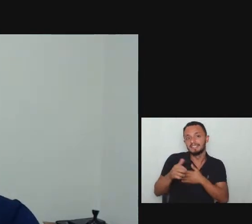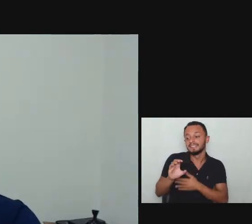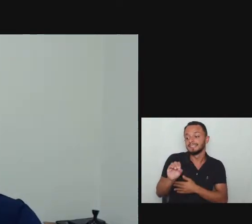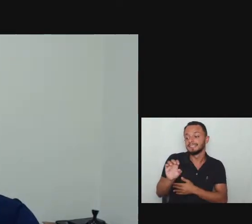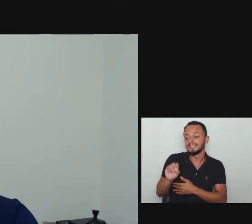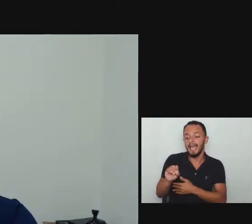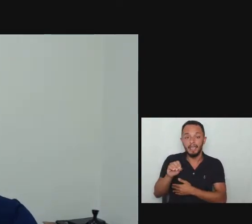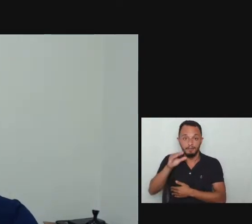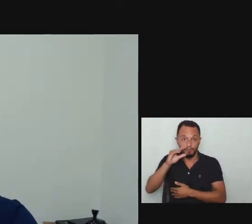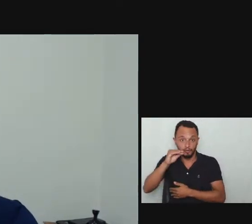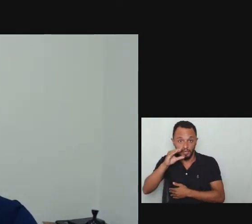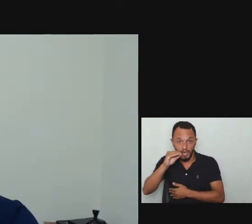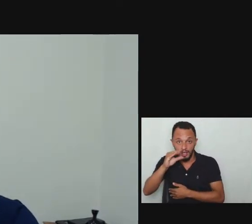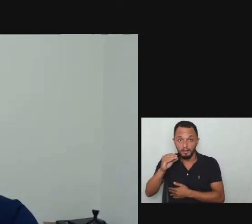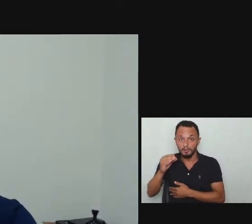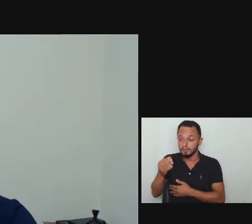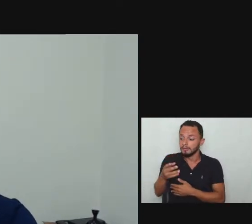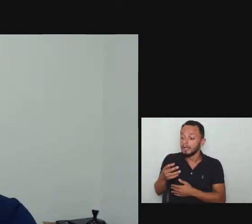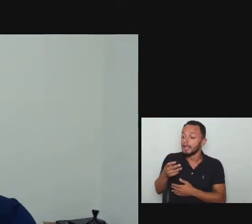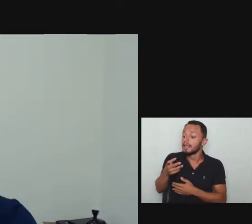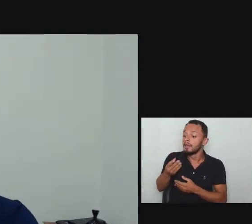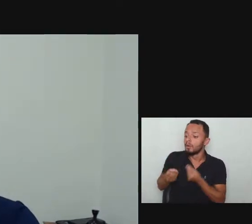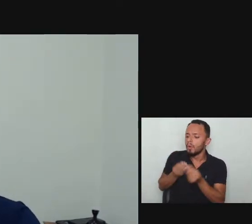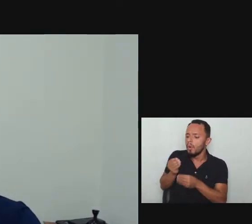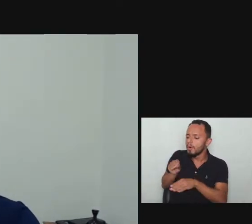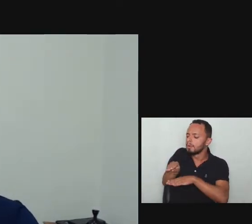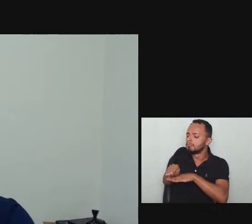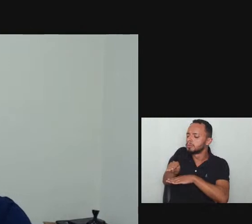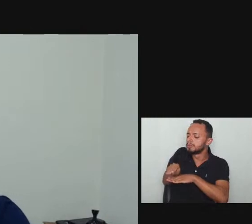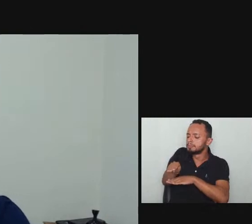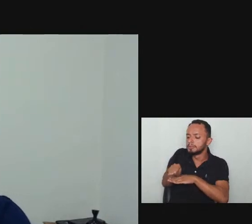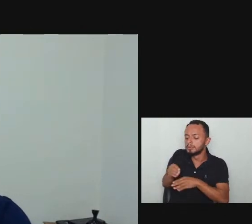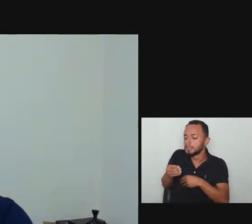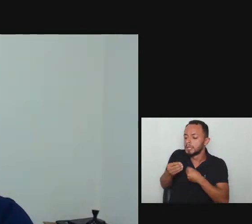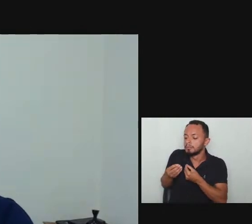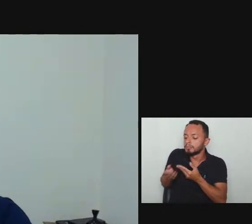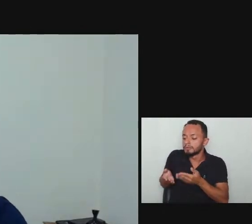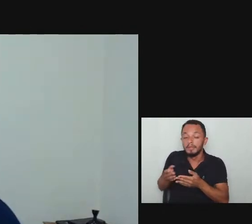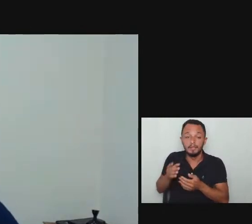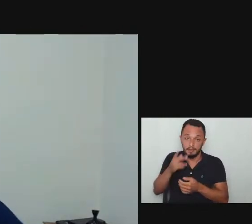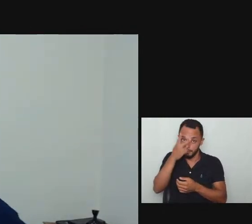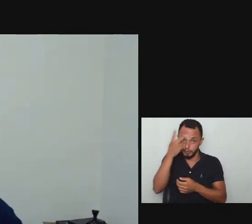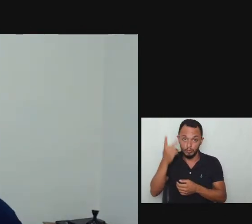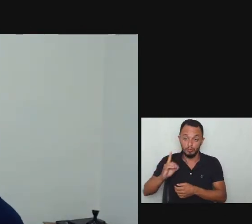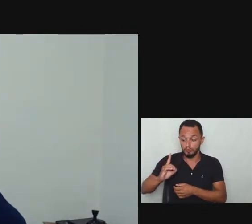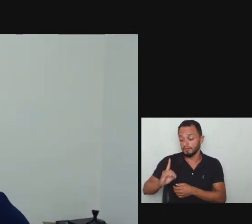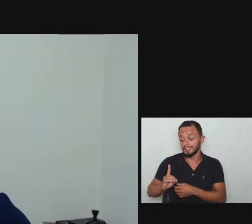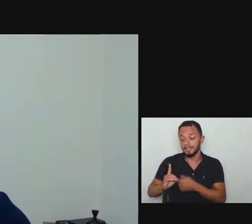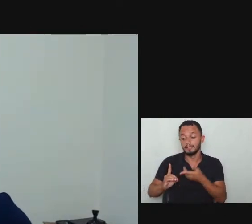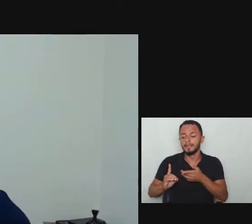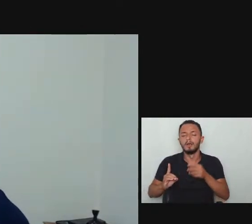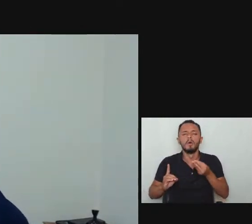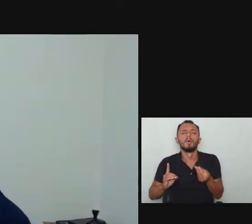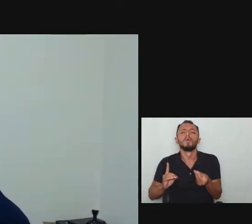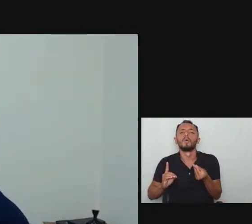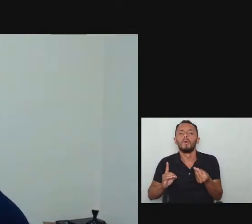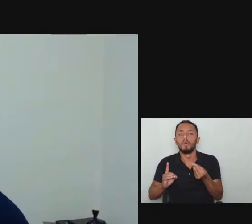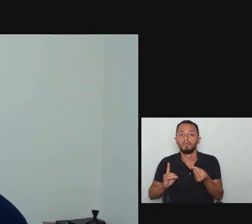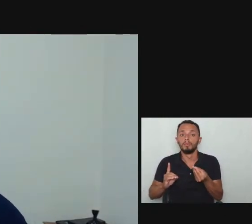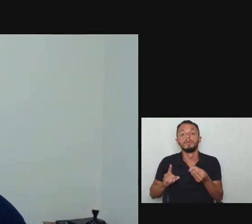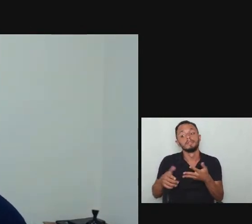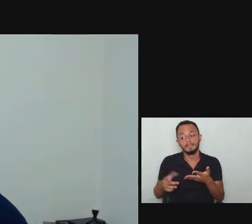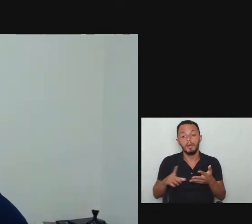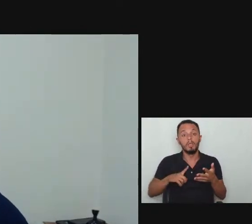quadros e nós trabalhamos quem era e quem não era pessoa com deficiência para fins de enquadramento legal